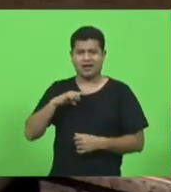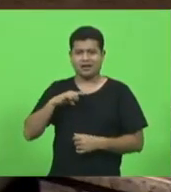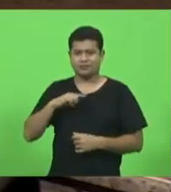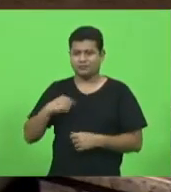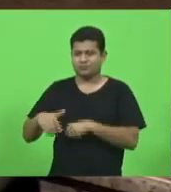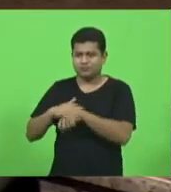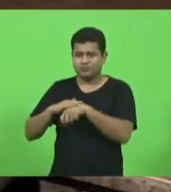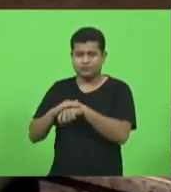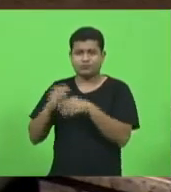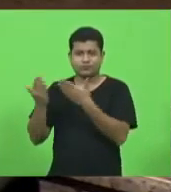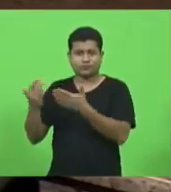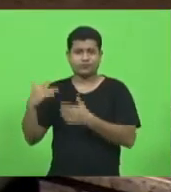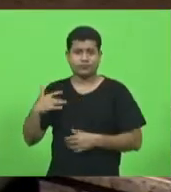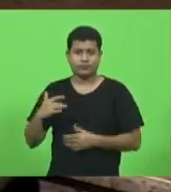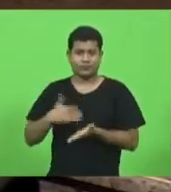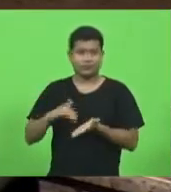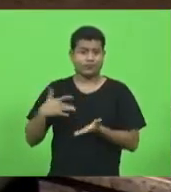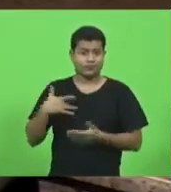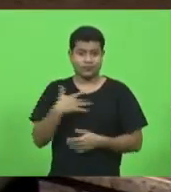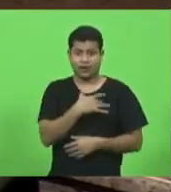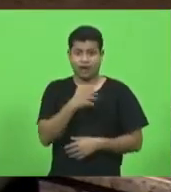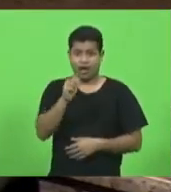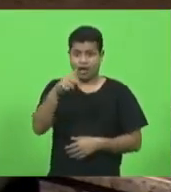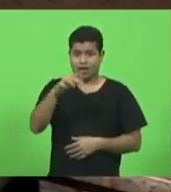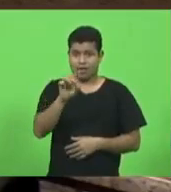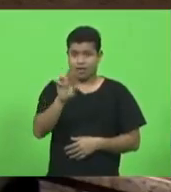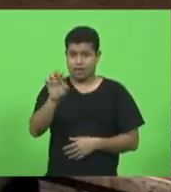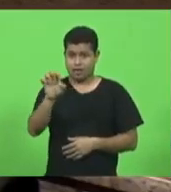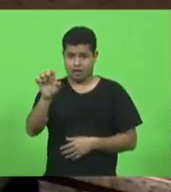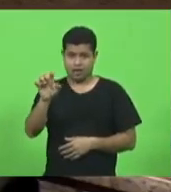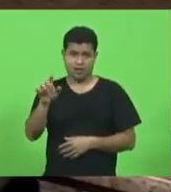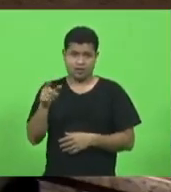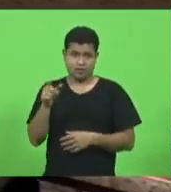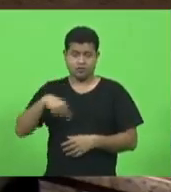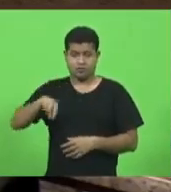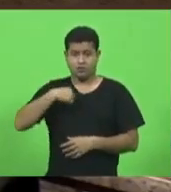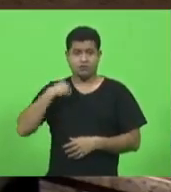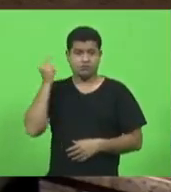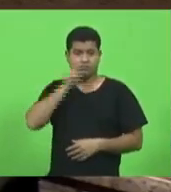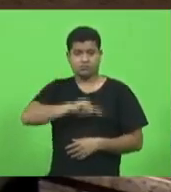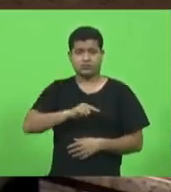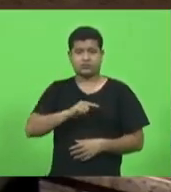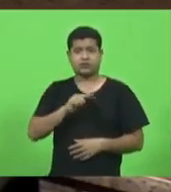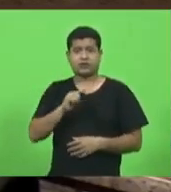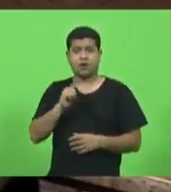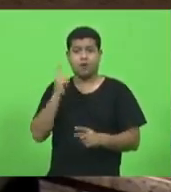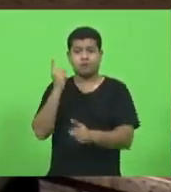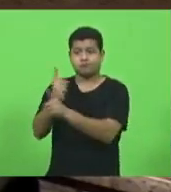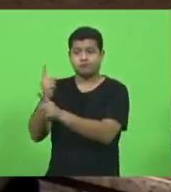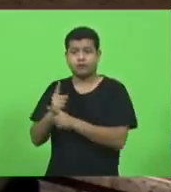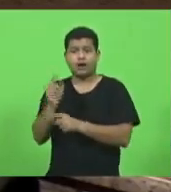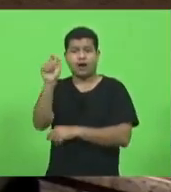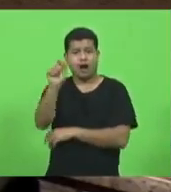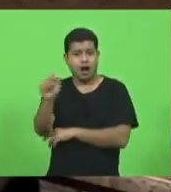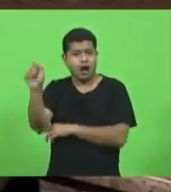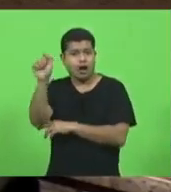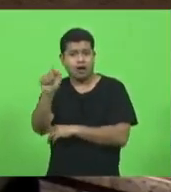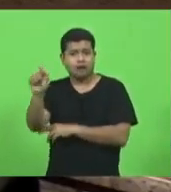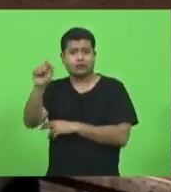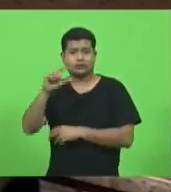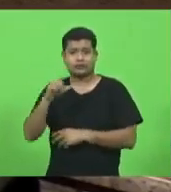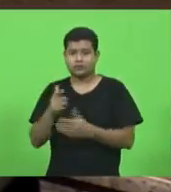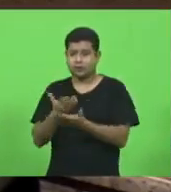ele falou para que nós pudéssemos também localizar as associações onde estão esses